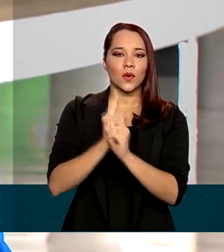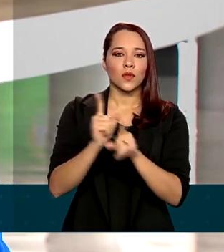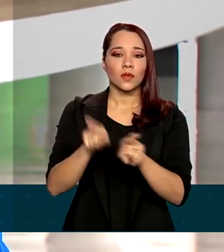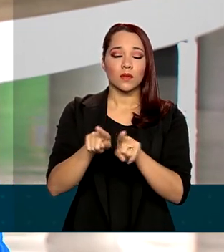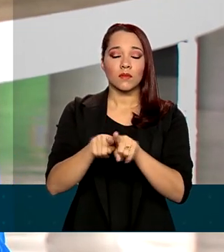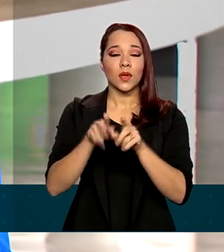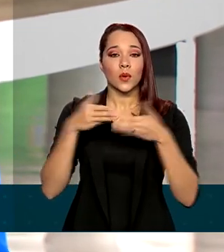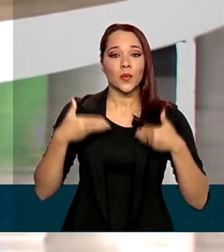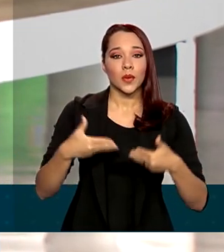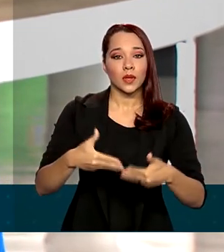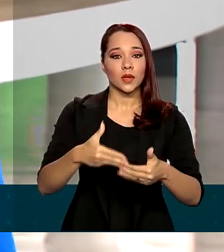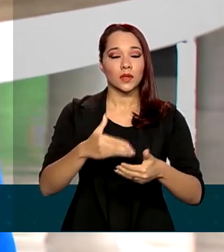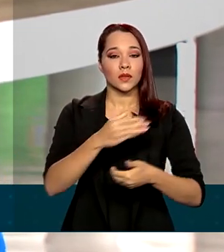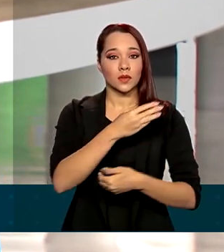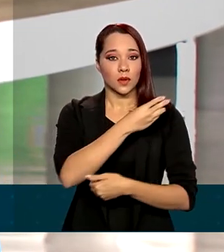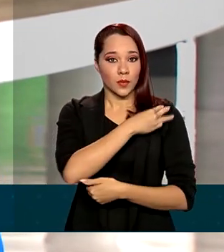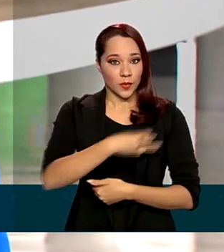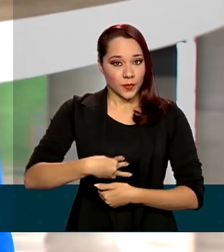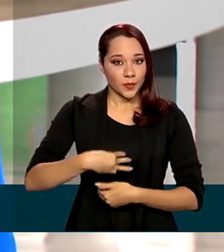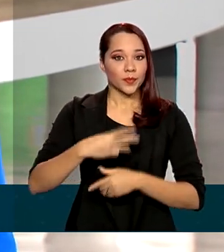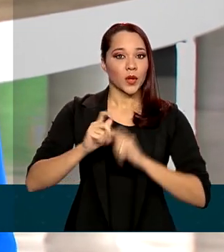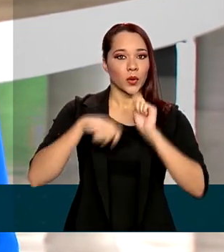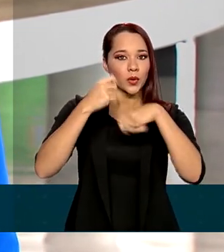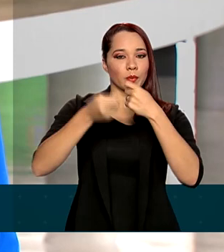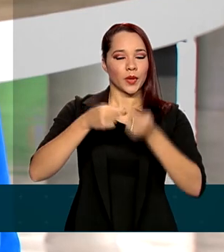o ministro da Economia, Paulo Guedes.